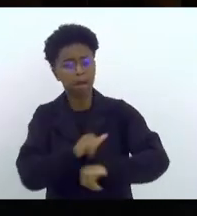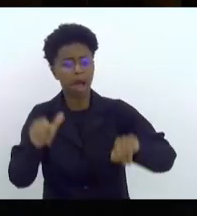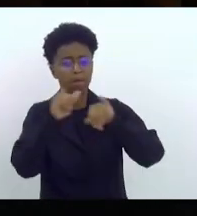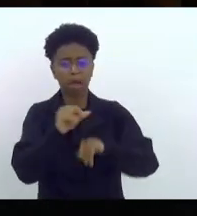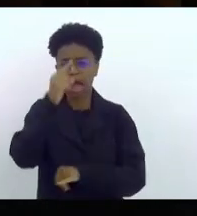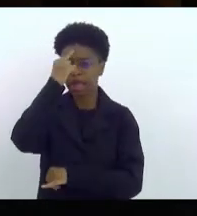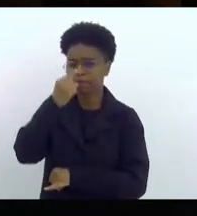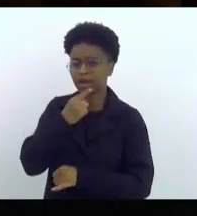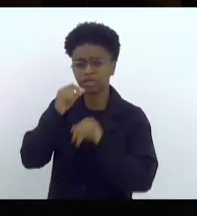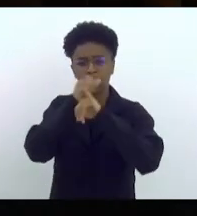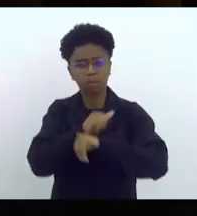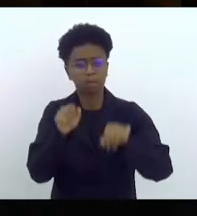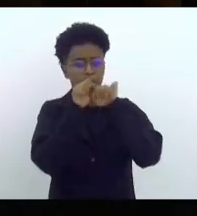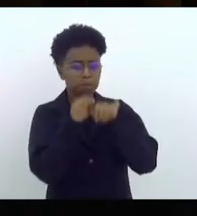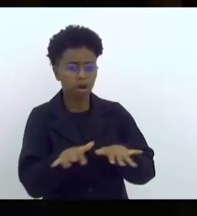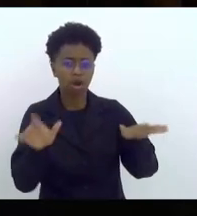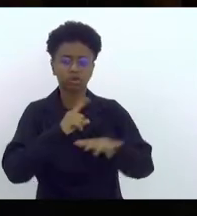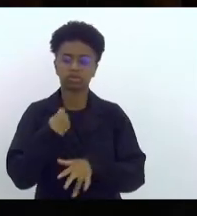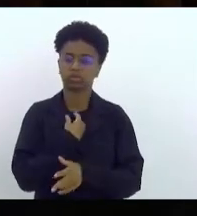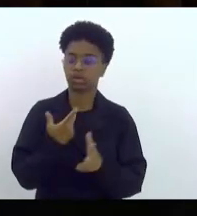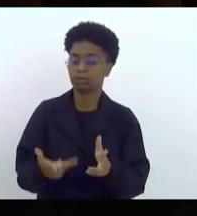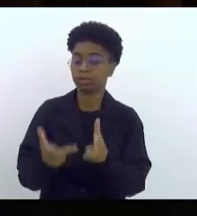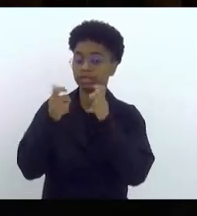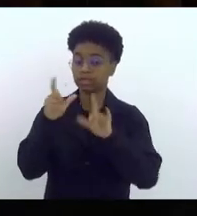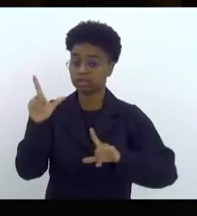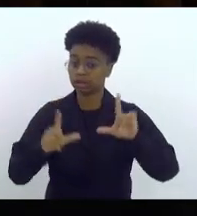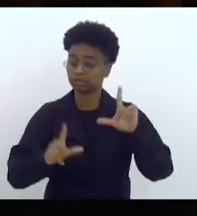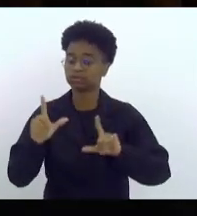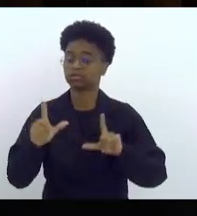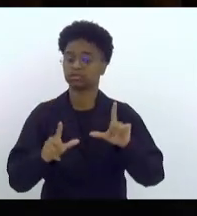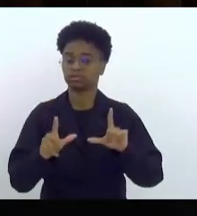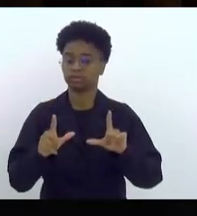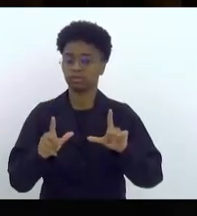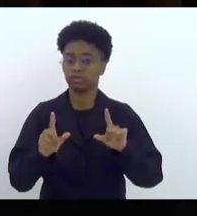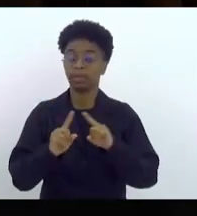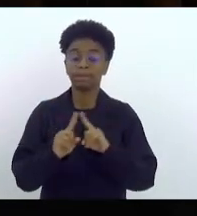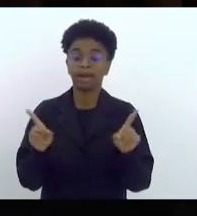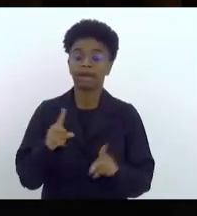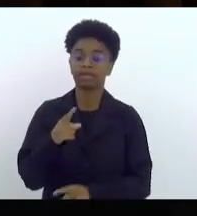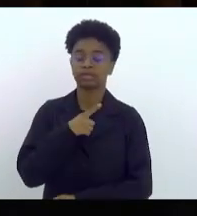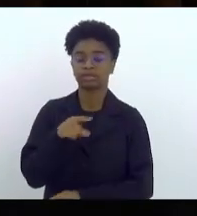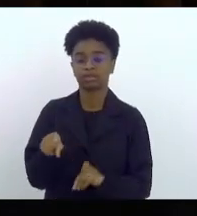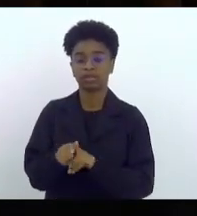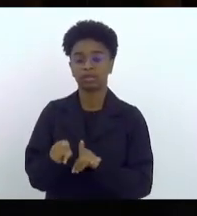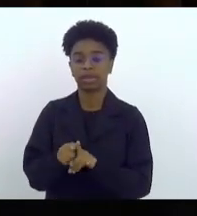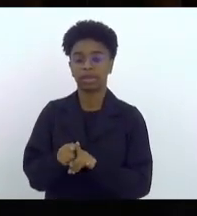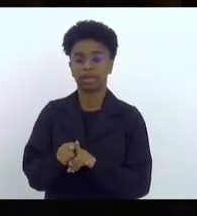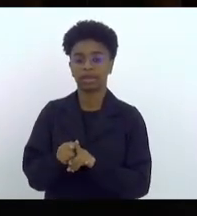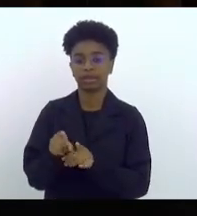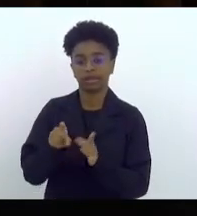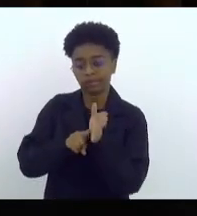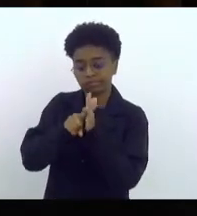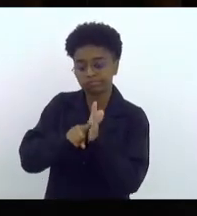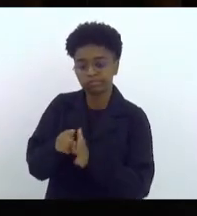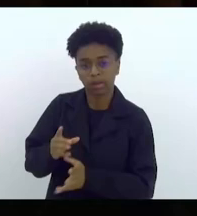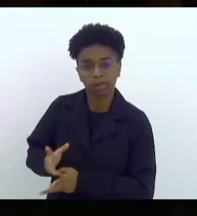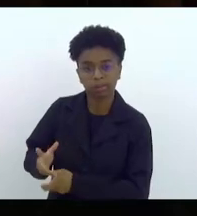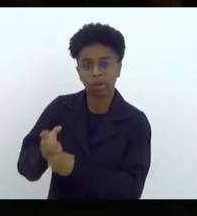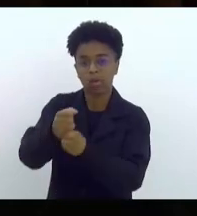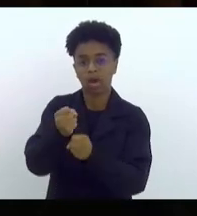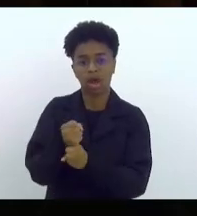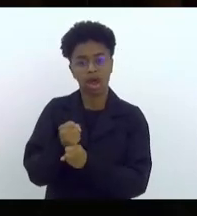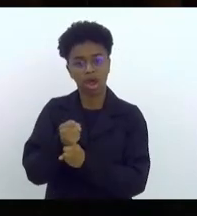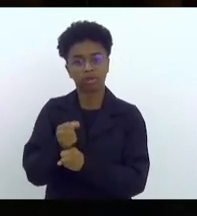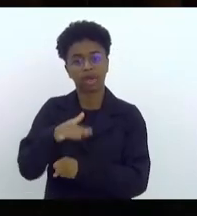imagens que vemos na televisão, a gente tem o Anuário Brasileiro de